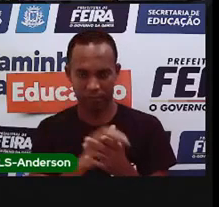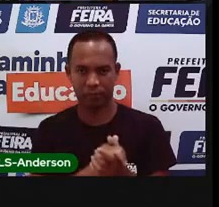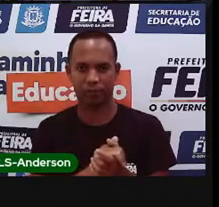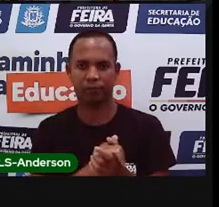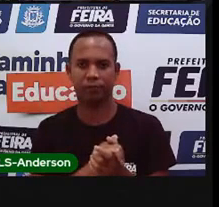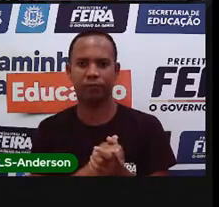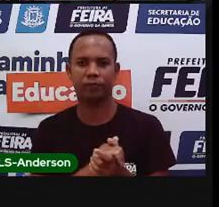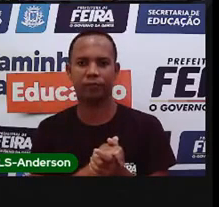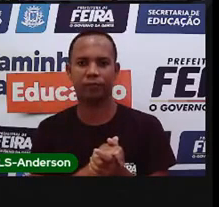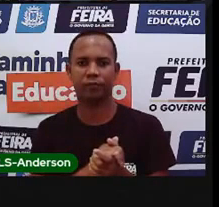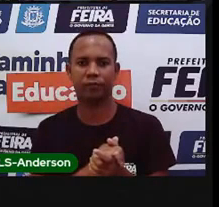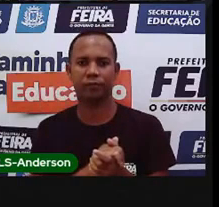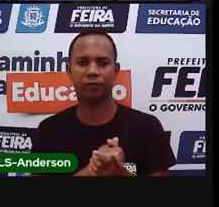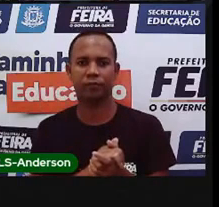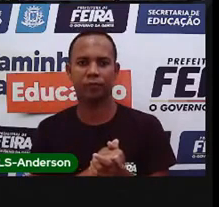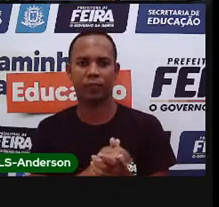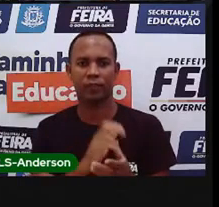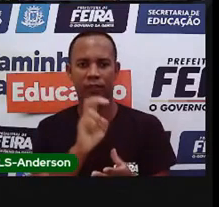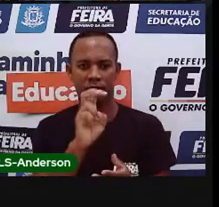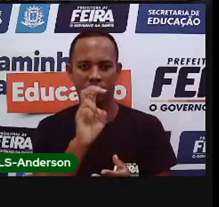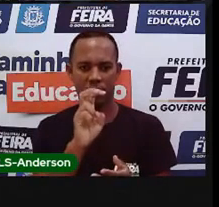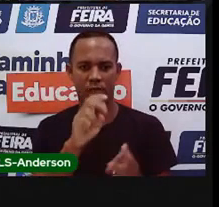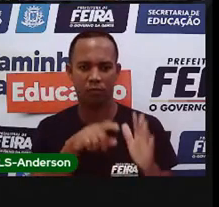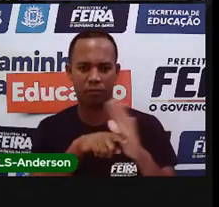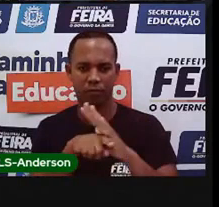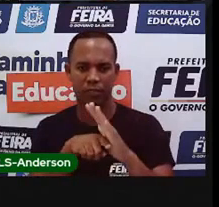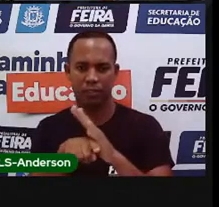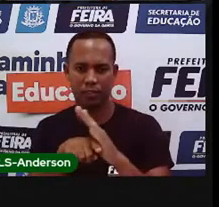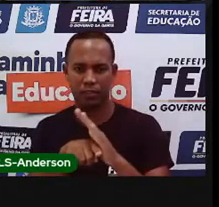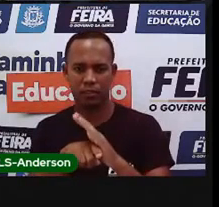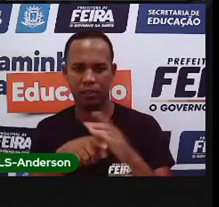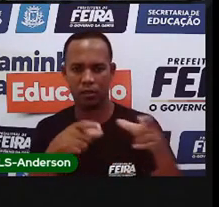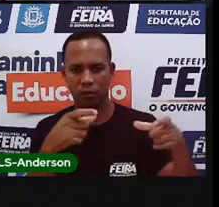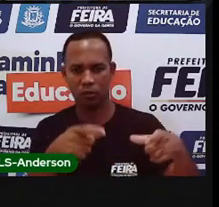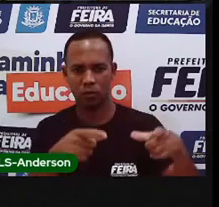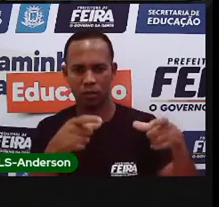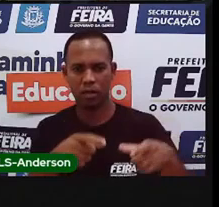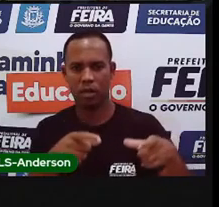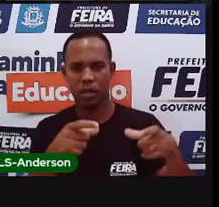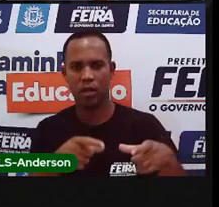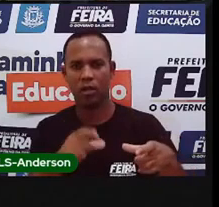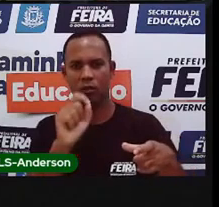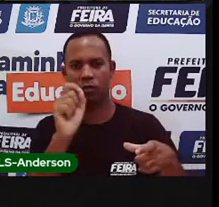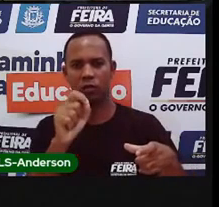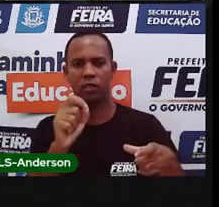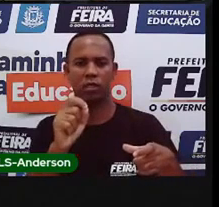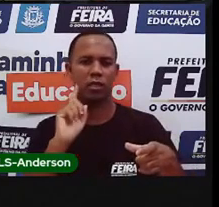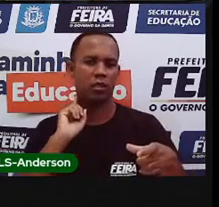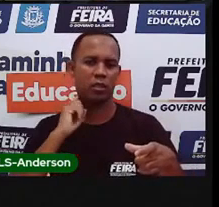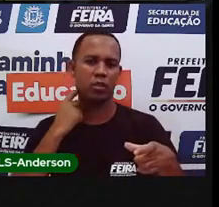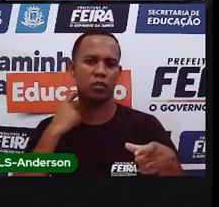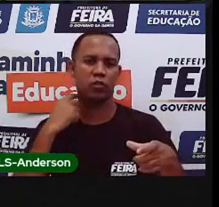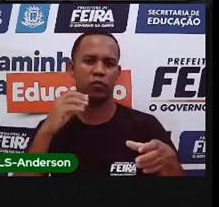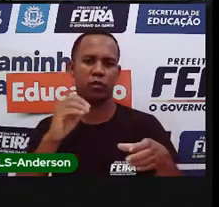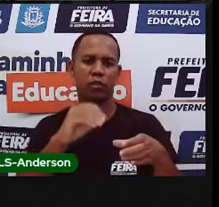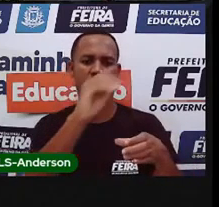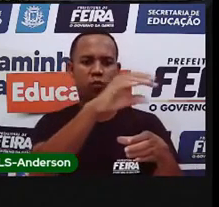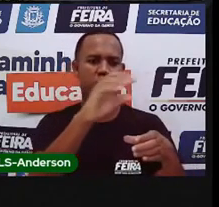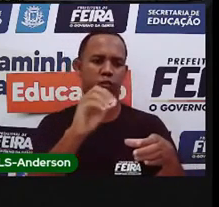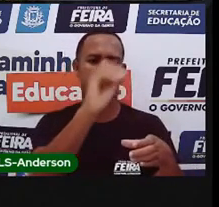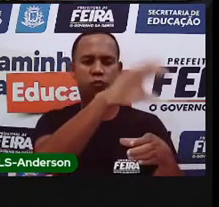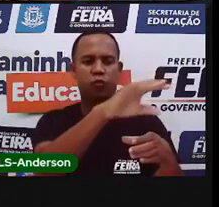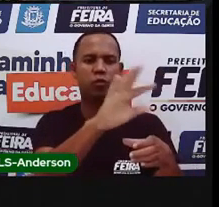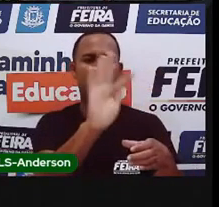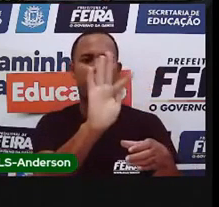coloca aí também. Questão 5. Pesquise em qual bairro fica o local de despejo e tratamento do lixo da cidade de Feira de